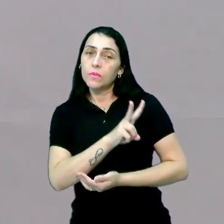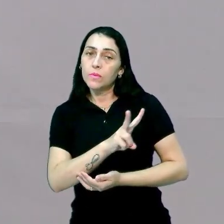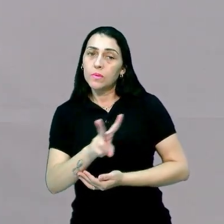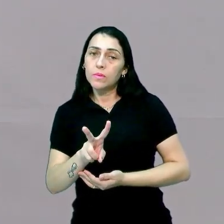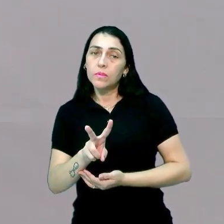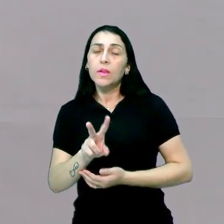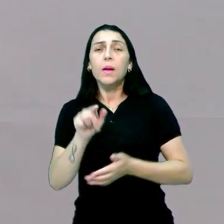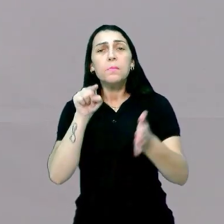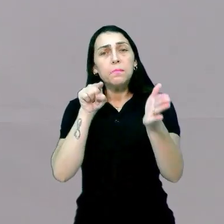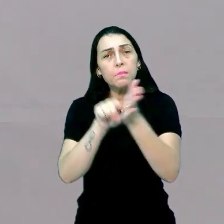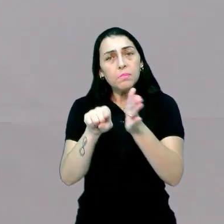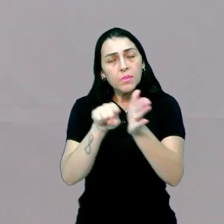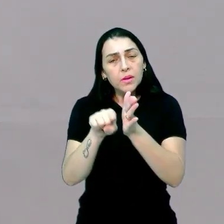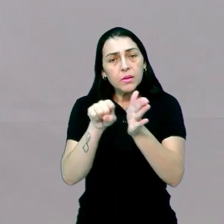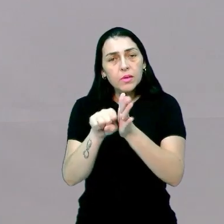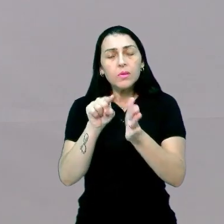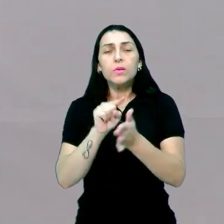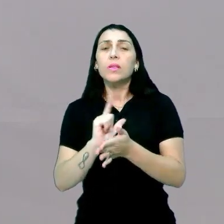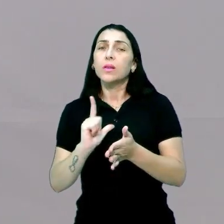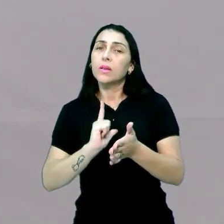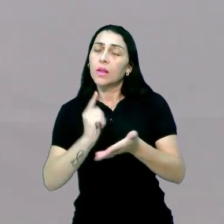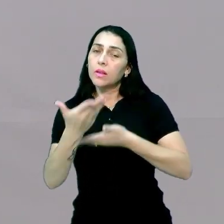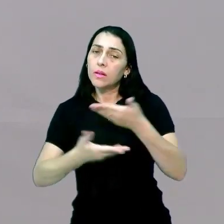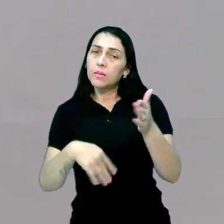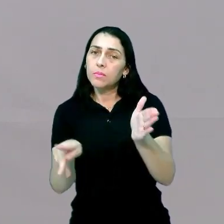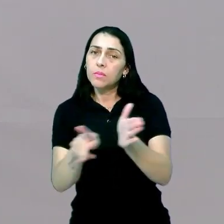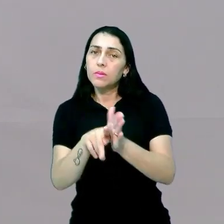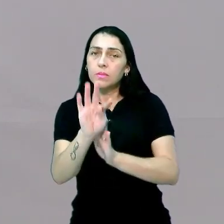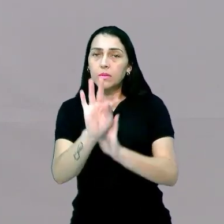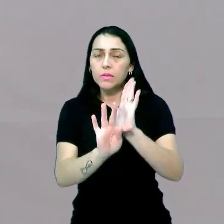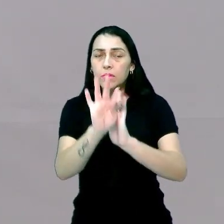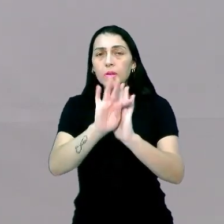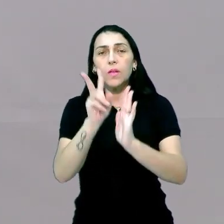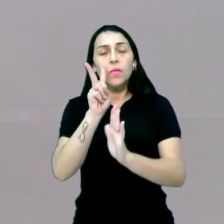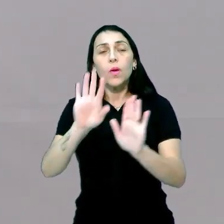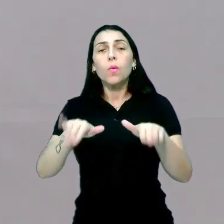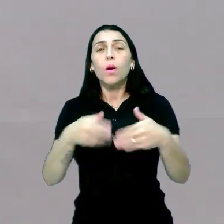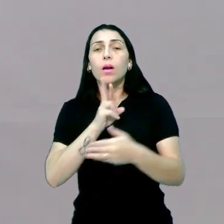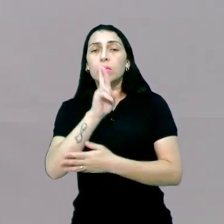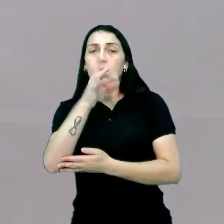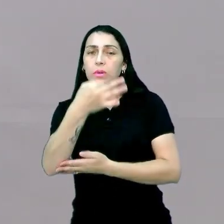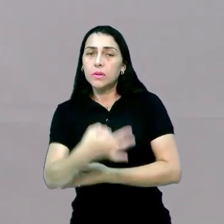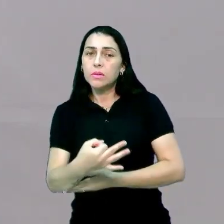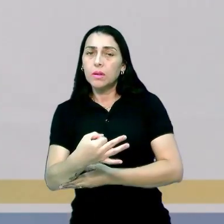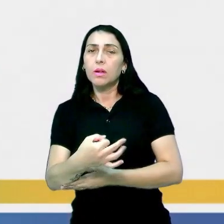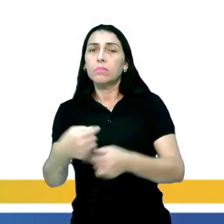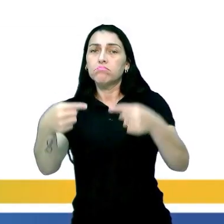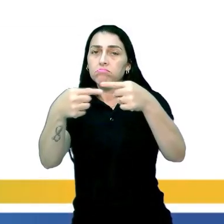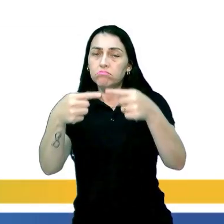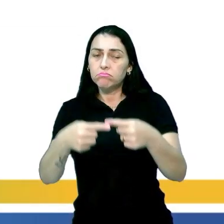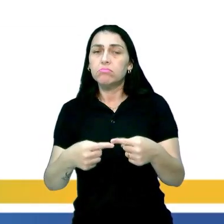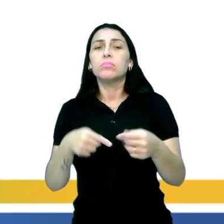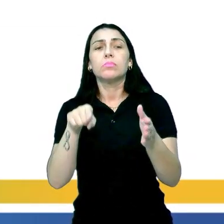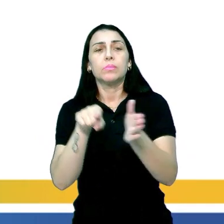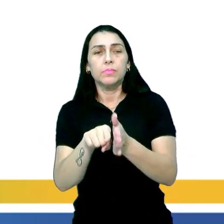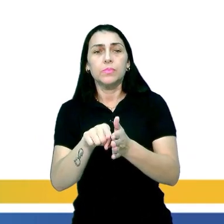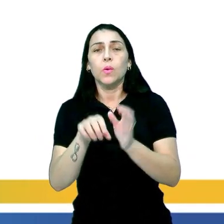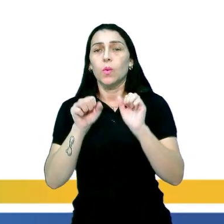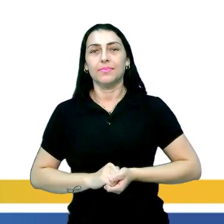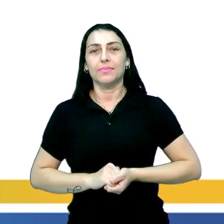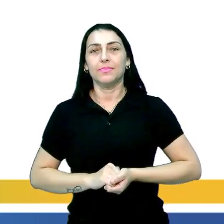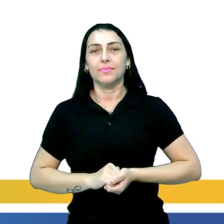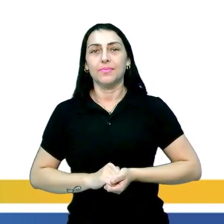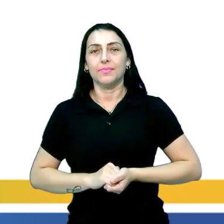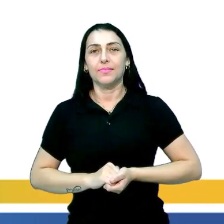a pergunta que está relacionada ao texto e ver qual resposta se encaixa na nossa questão. Ok?